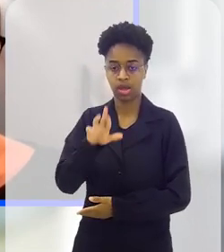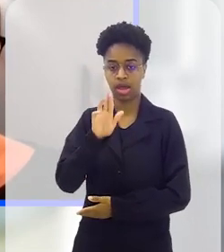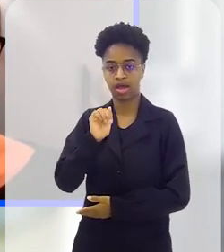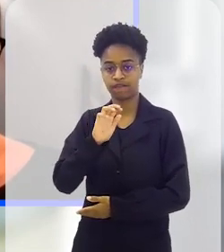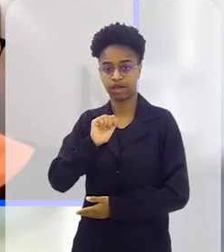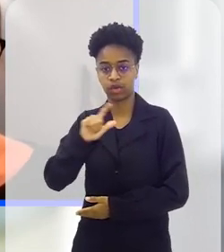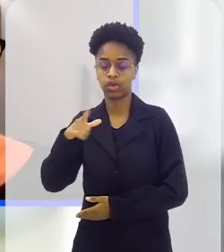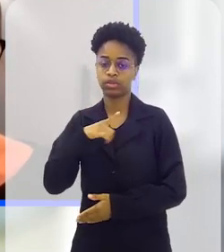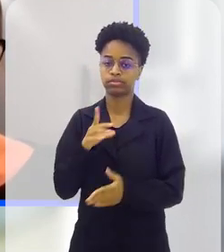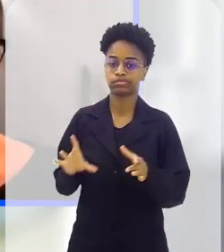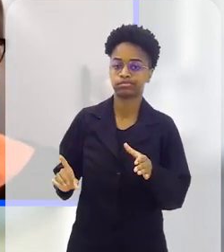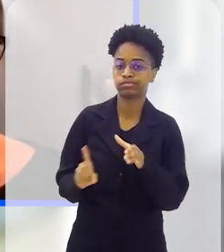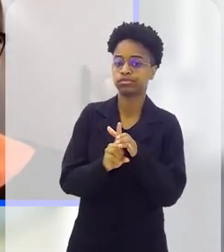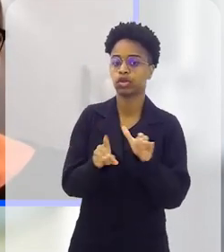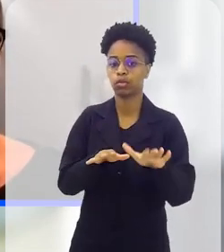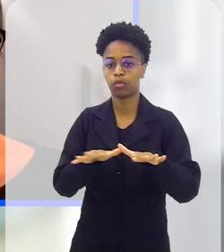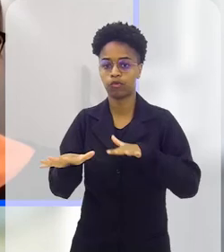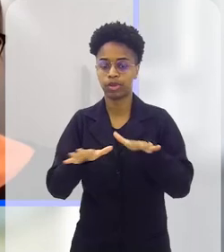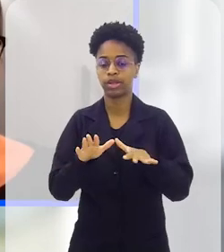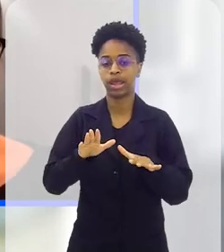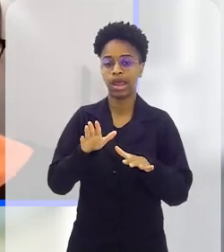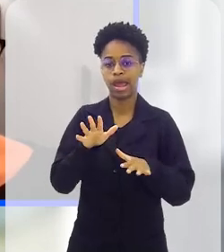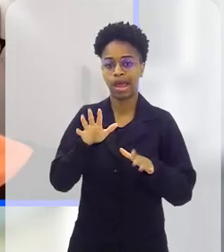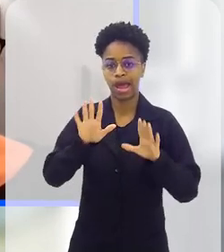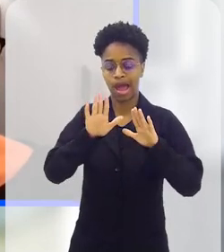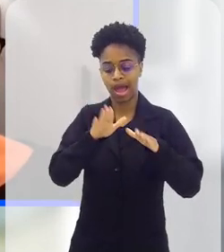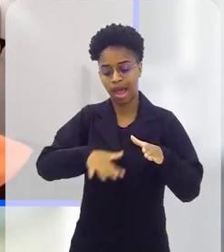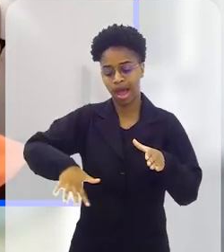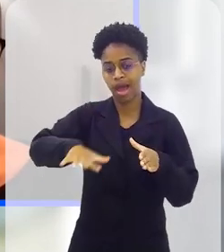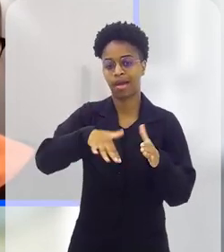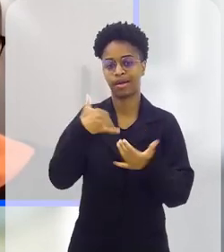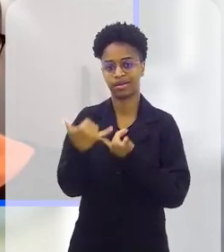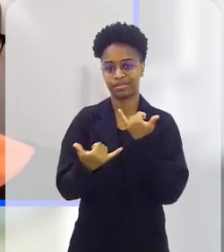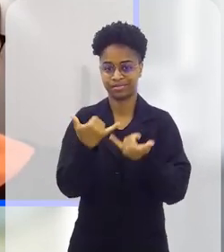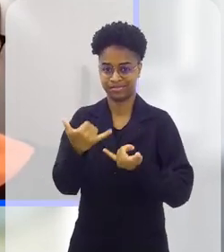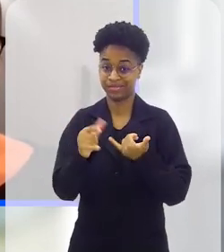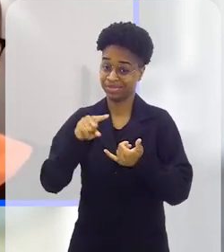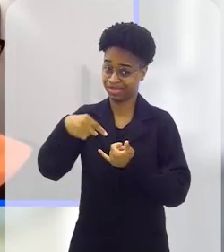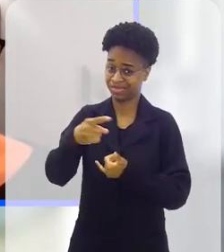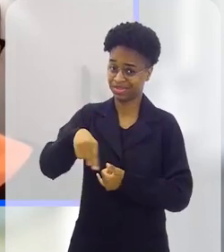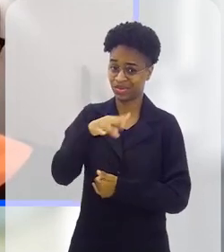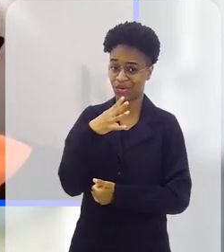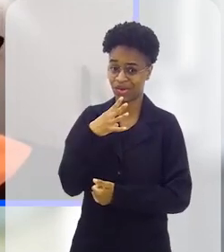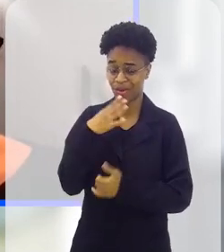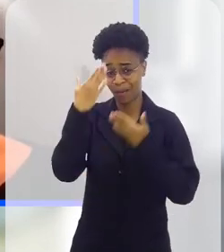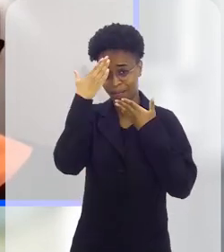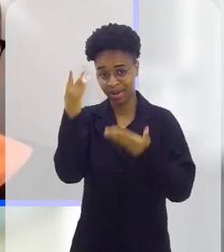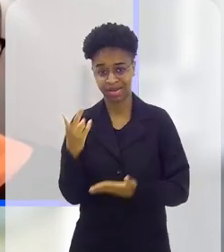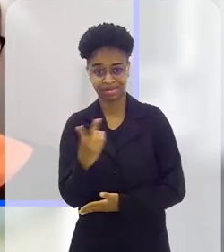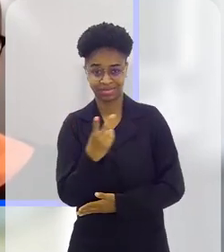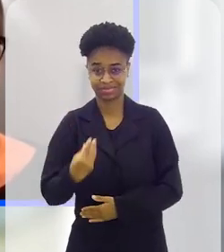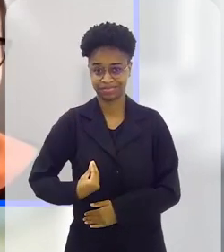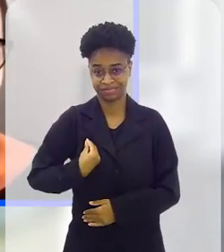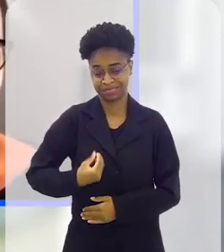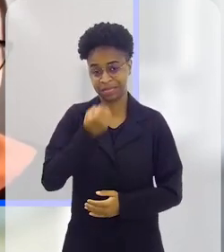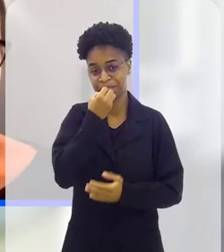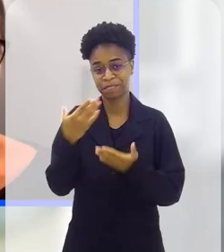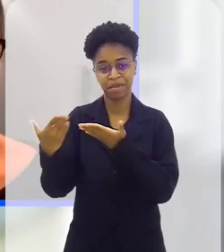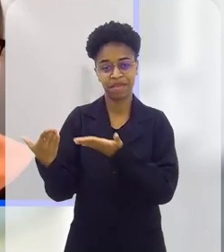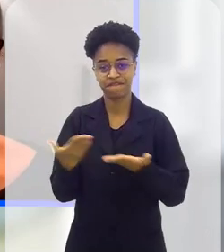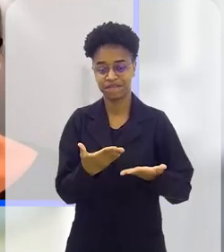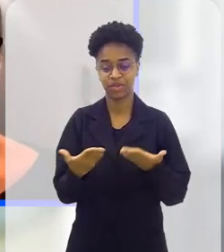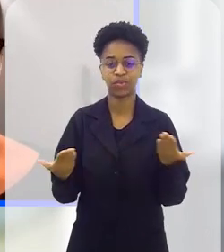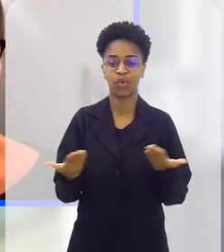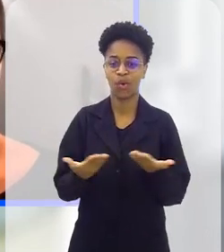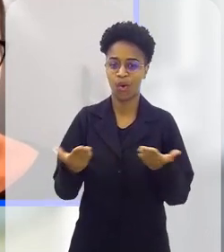Quintais Brincantes. Um projeto que você vai conhecer já já aqui no nosso programa, né Rafael? Rafael, obrigada pela presença de vocês, sejam muito